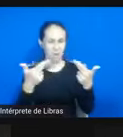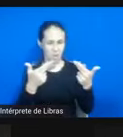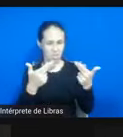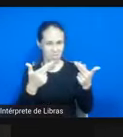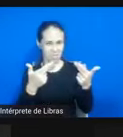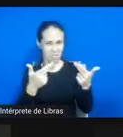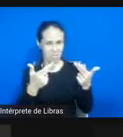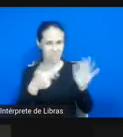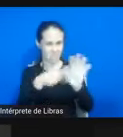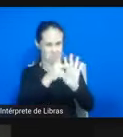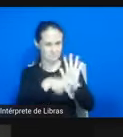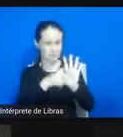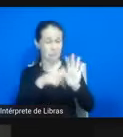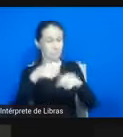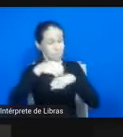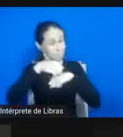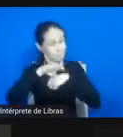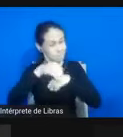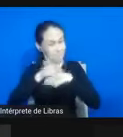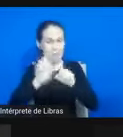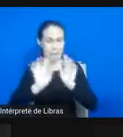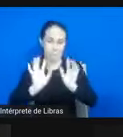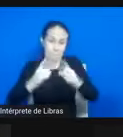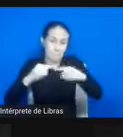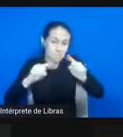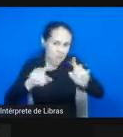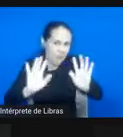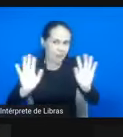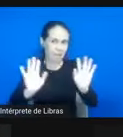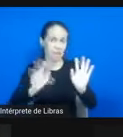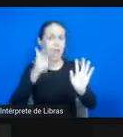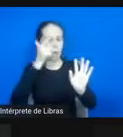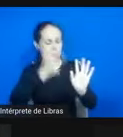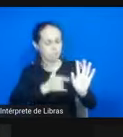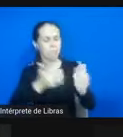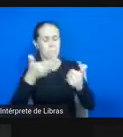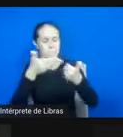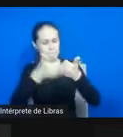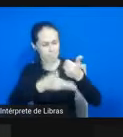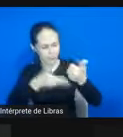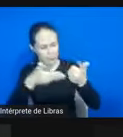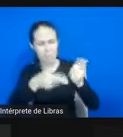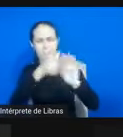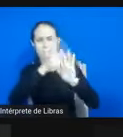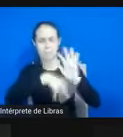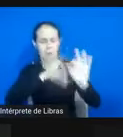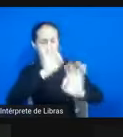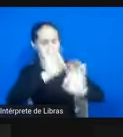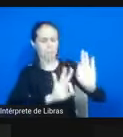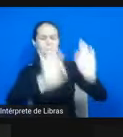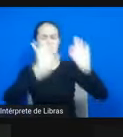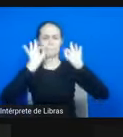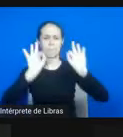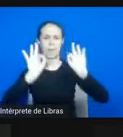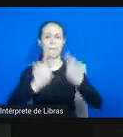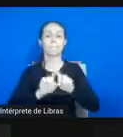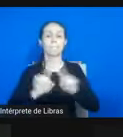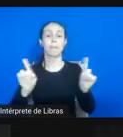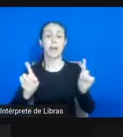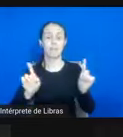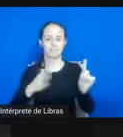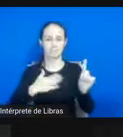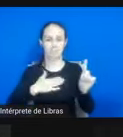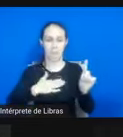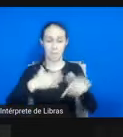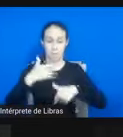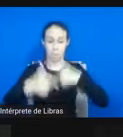só a ousadia. Sou ousada, né? Eu acho que os planos estão super bem embasados, organizados, mas eu tenho trabalhado em